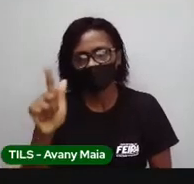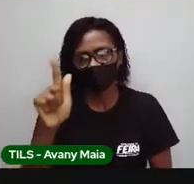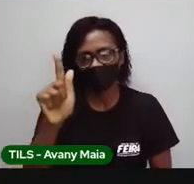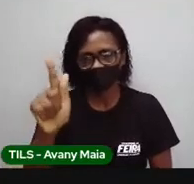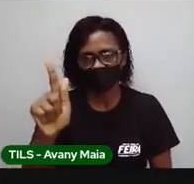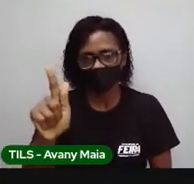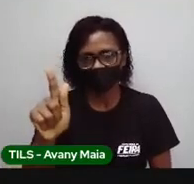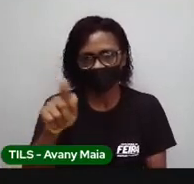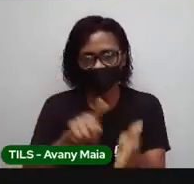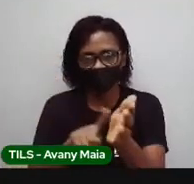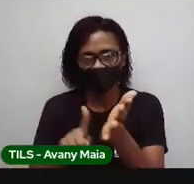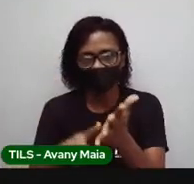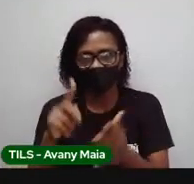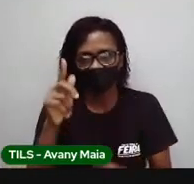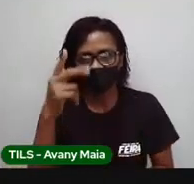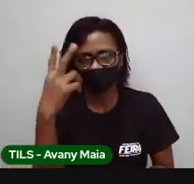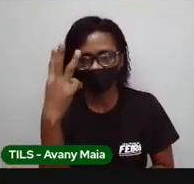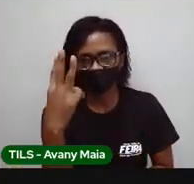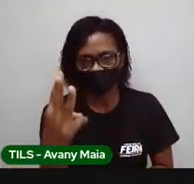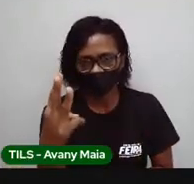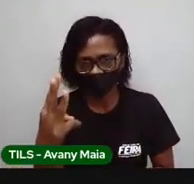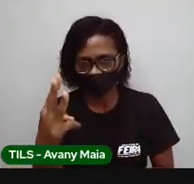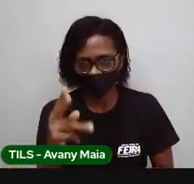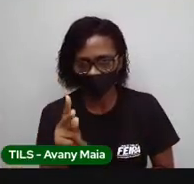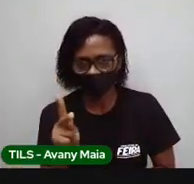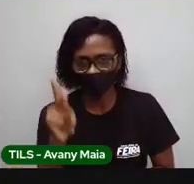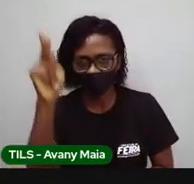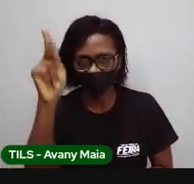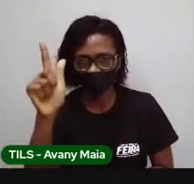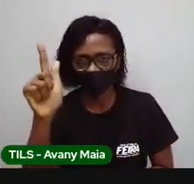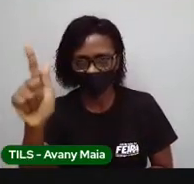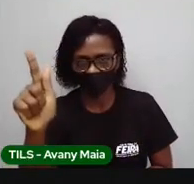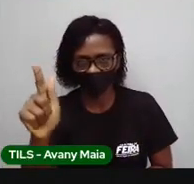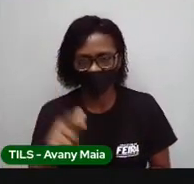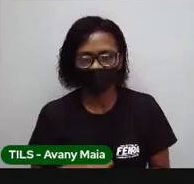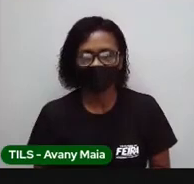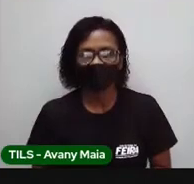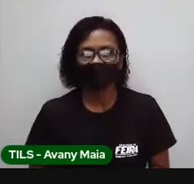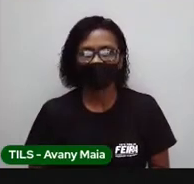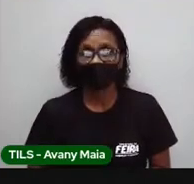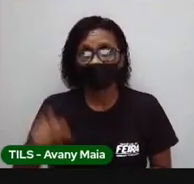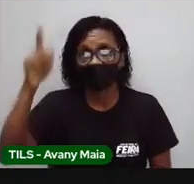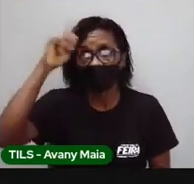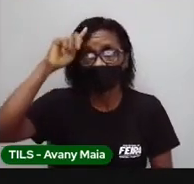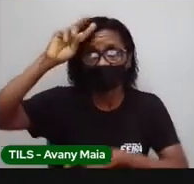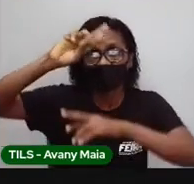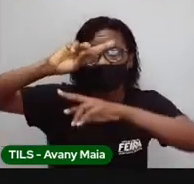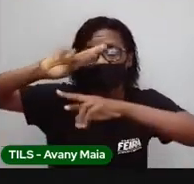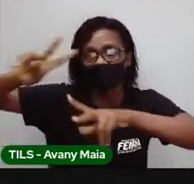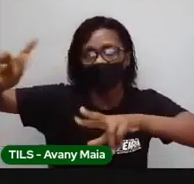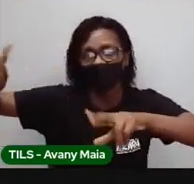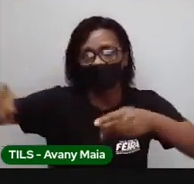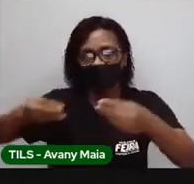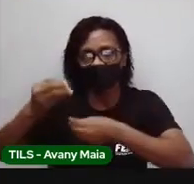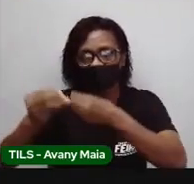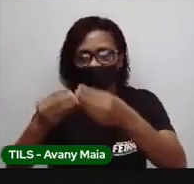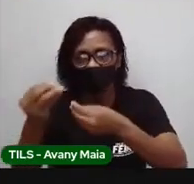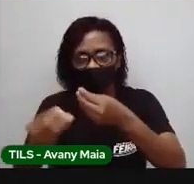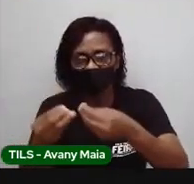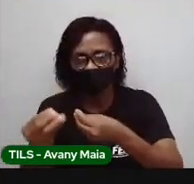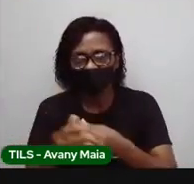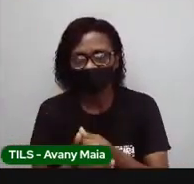Mas, mas, a gente pode pensar de maneira inversa. Como assim, professor?